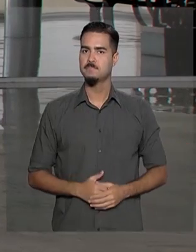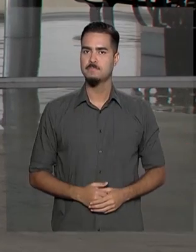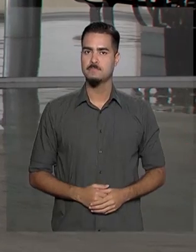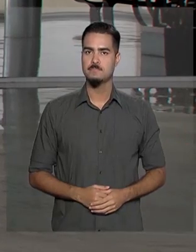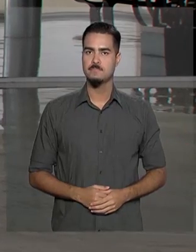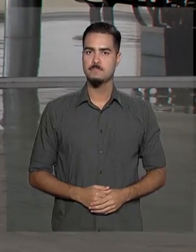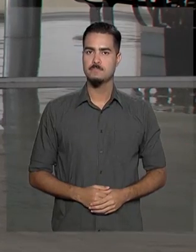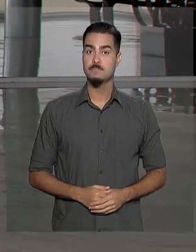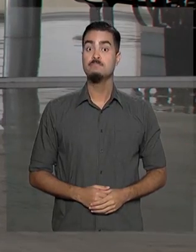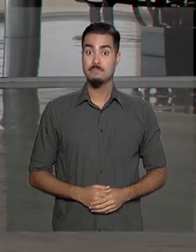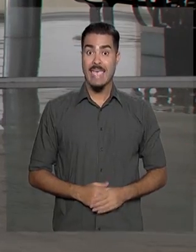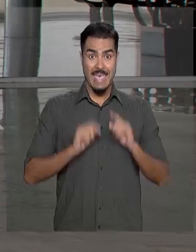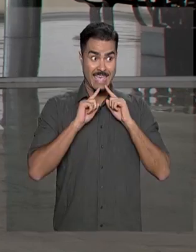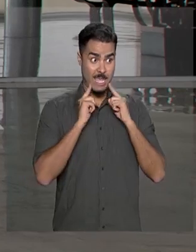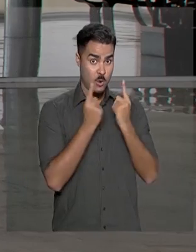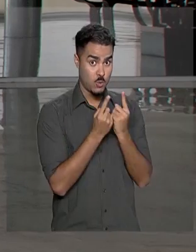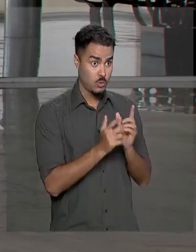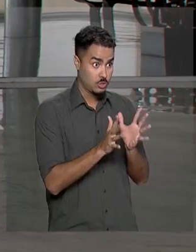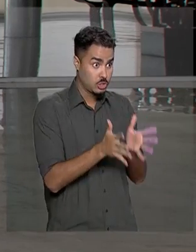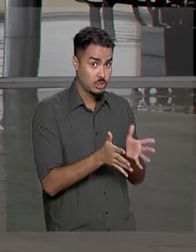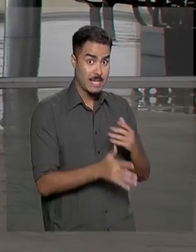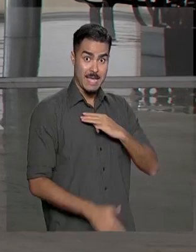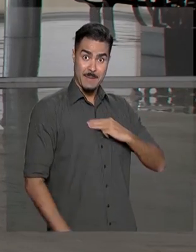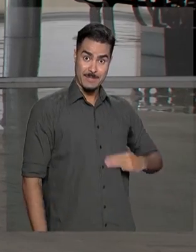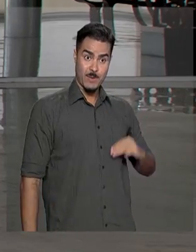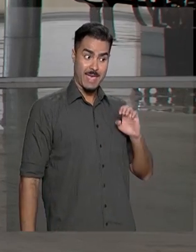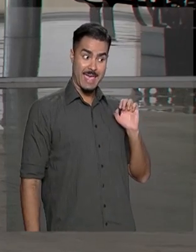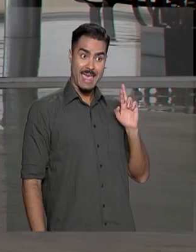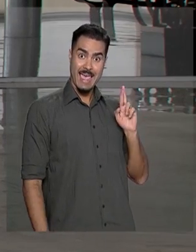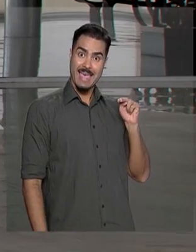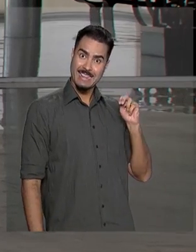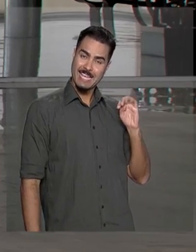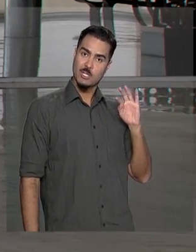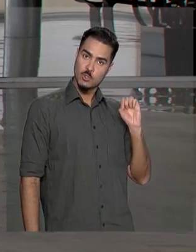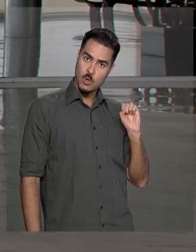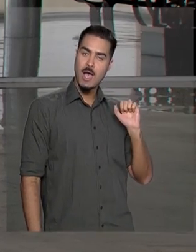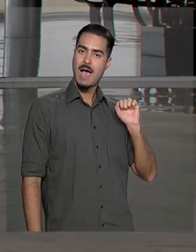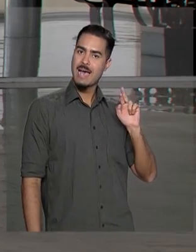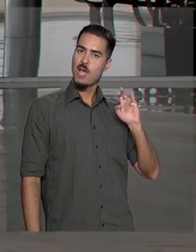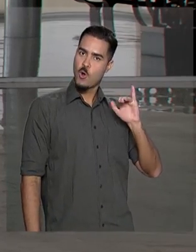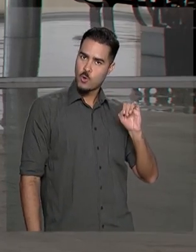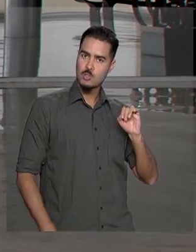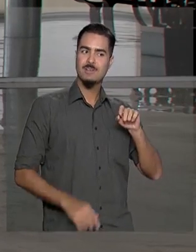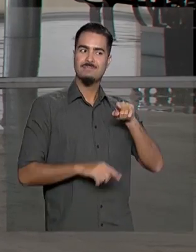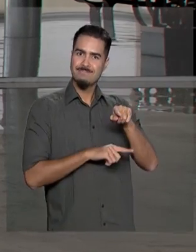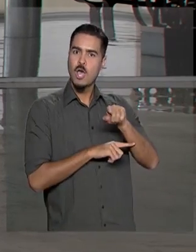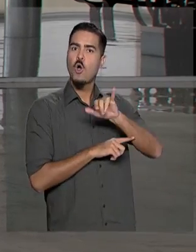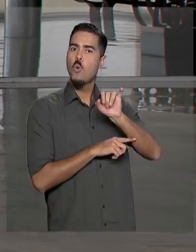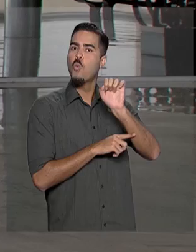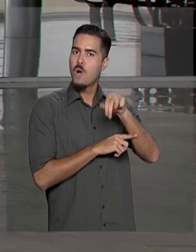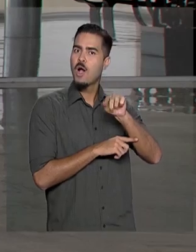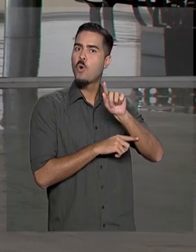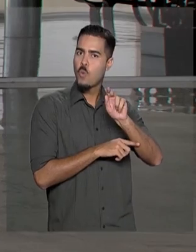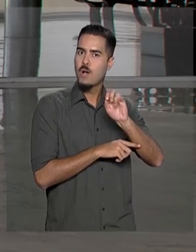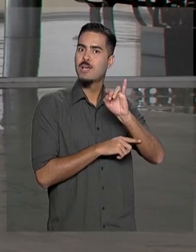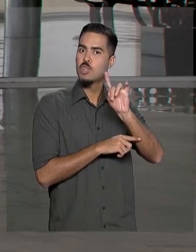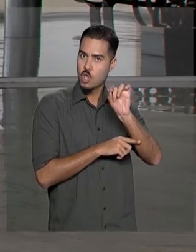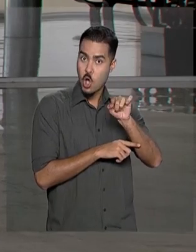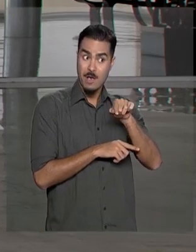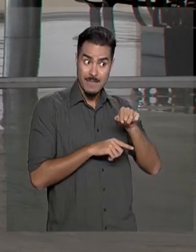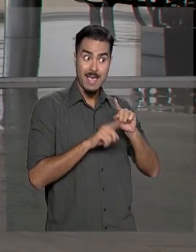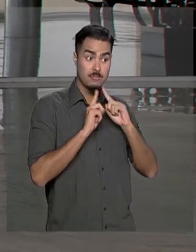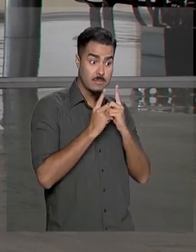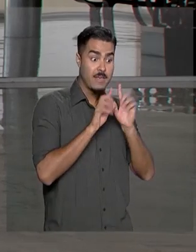E, depois dessa reunião com o ministro Ernesto Araújo e com Juan Guaidó, o presidente Jair Bolsonaro tem uma